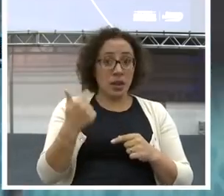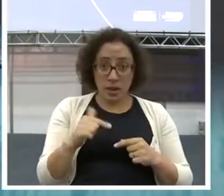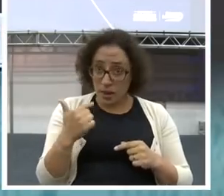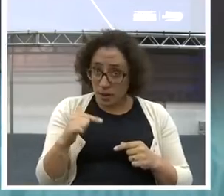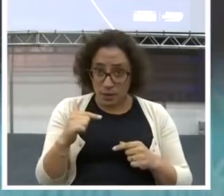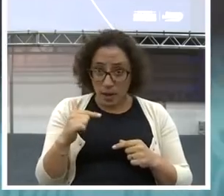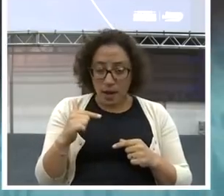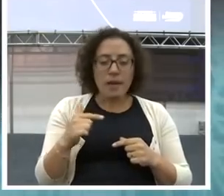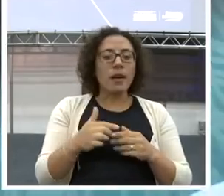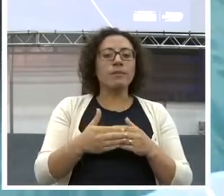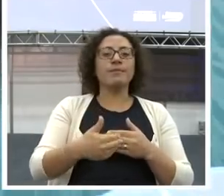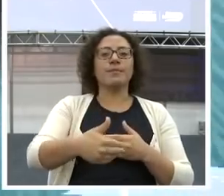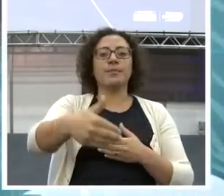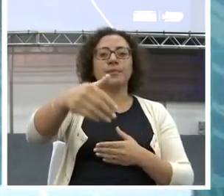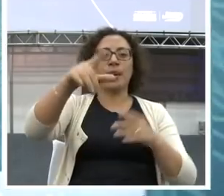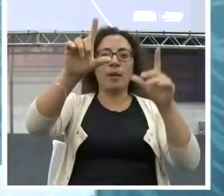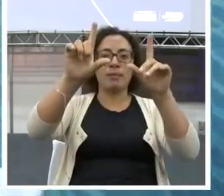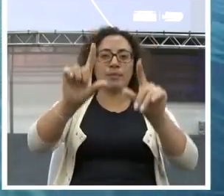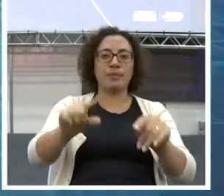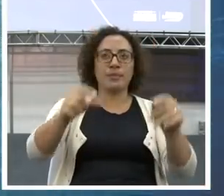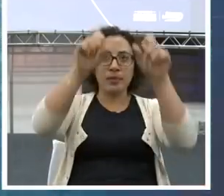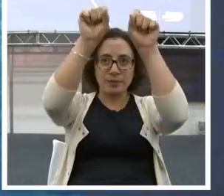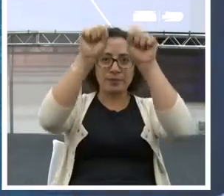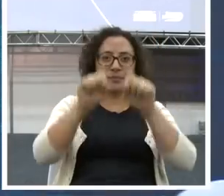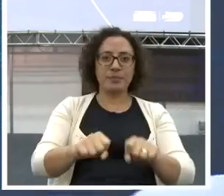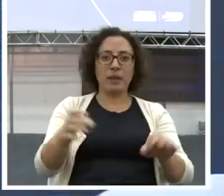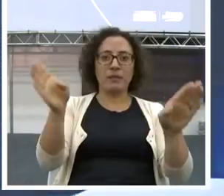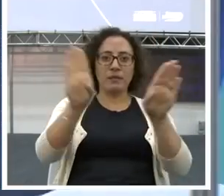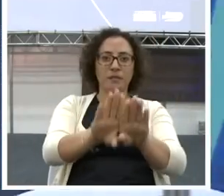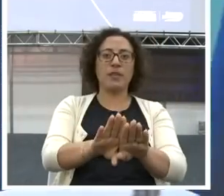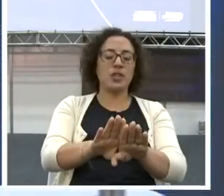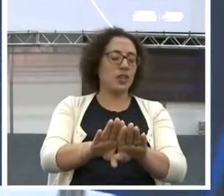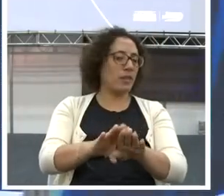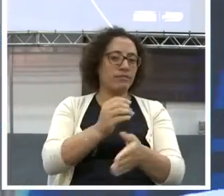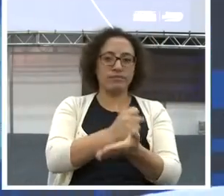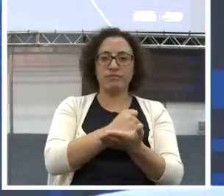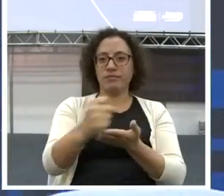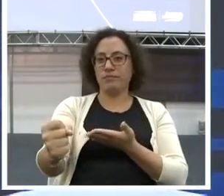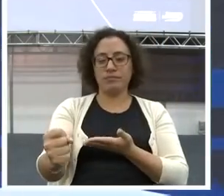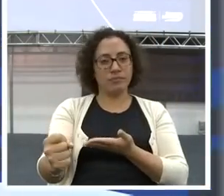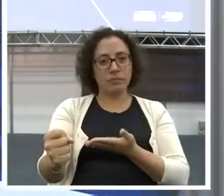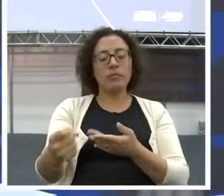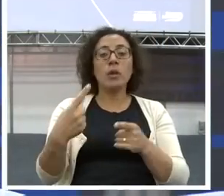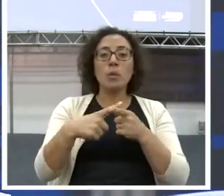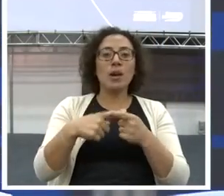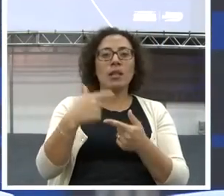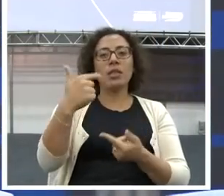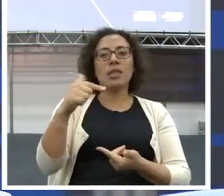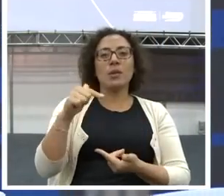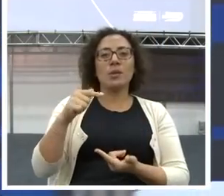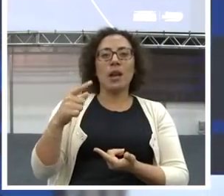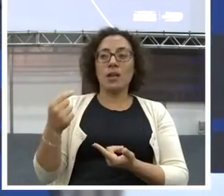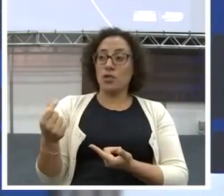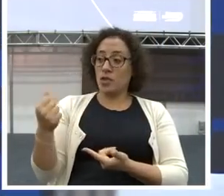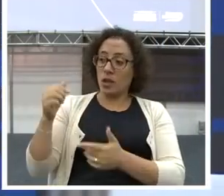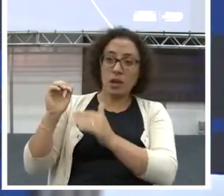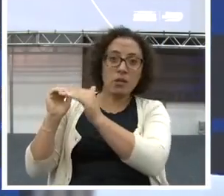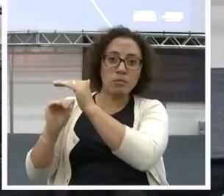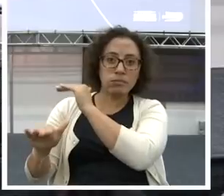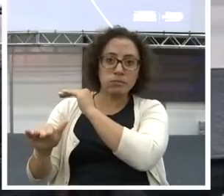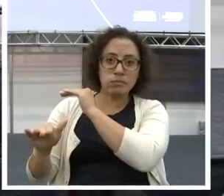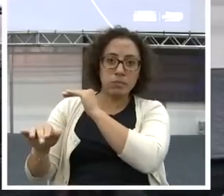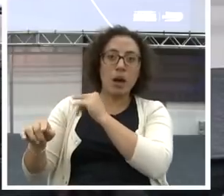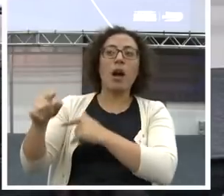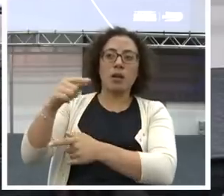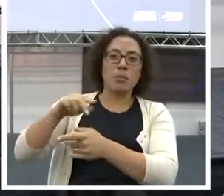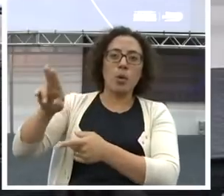A maioria das empresas que morrem. Elas morrem porque não tem capital de giro. E porque boa parte das pessoas montam um negócio. Para já